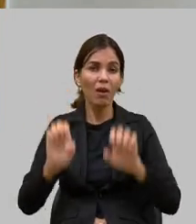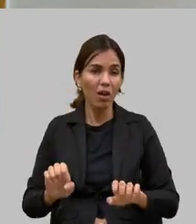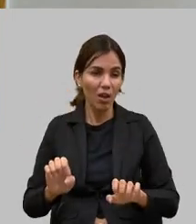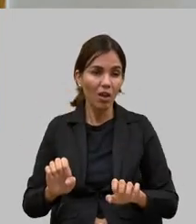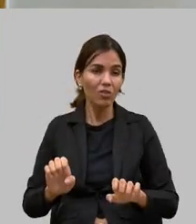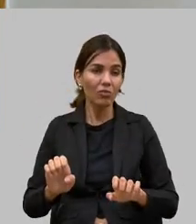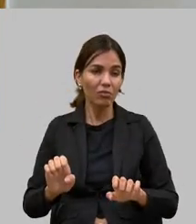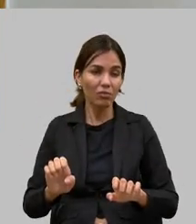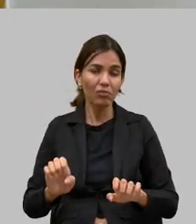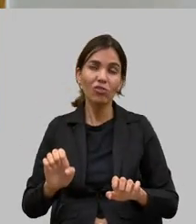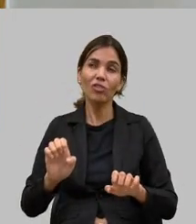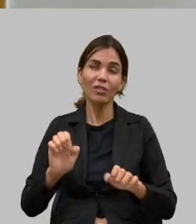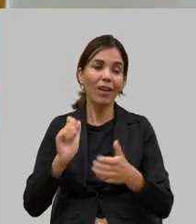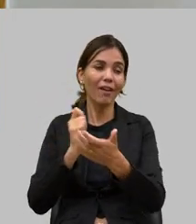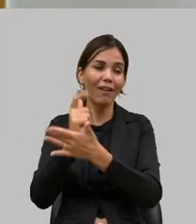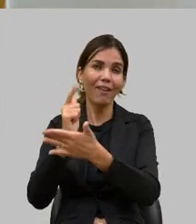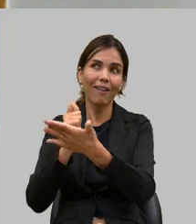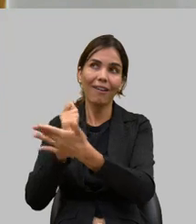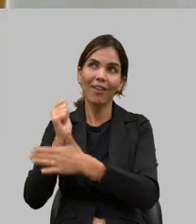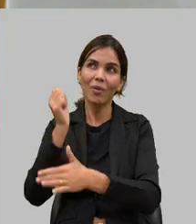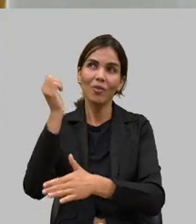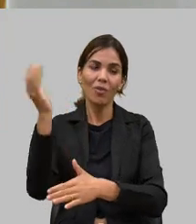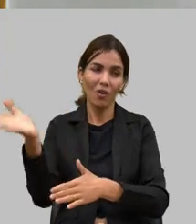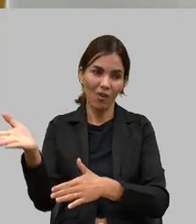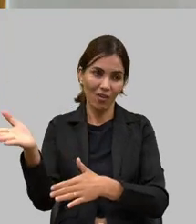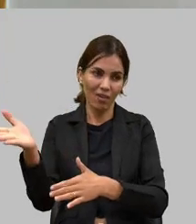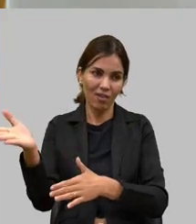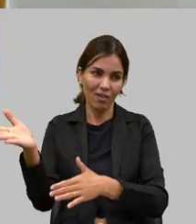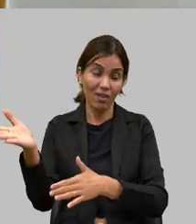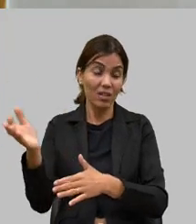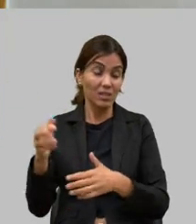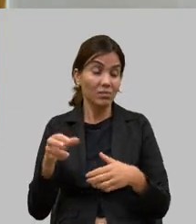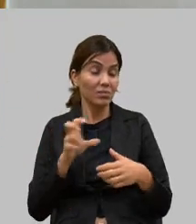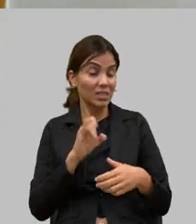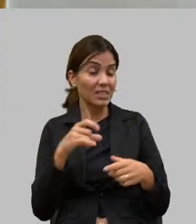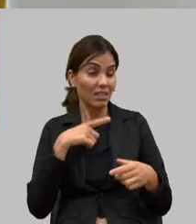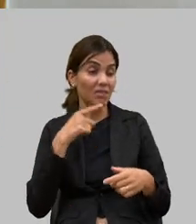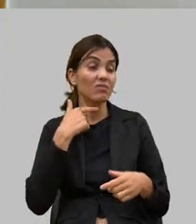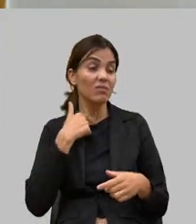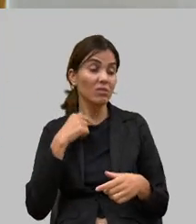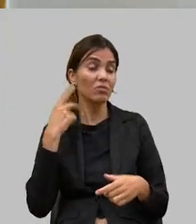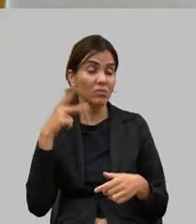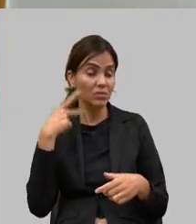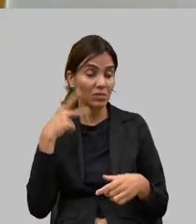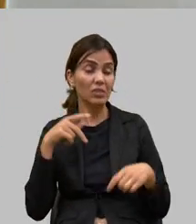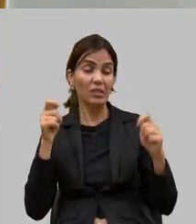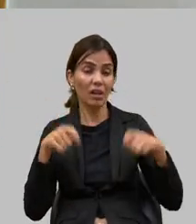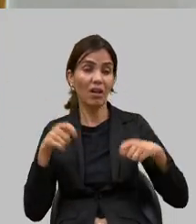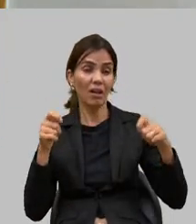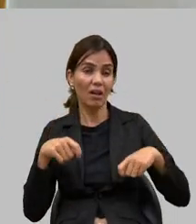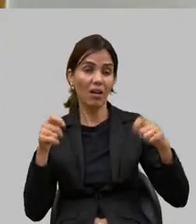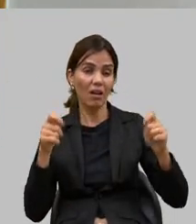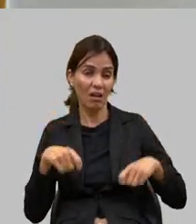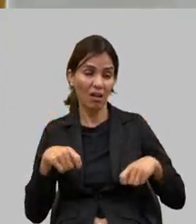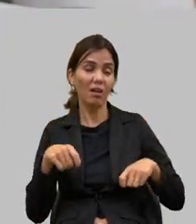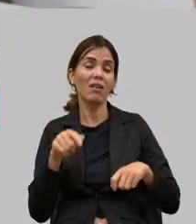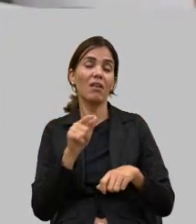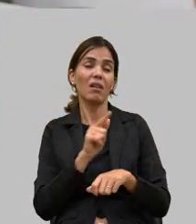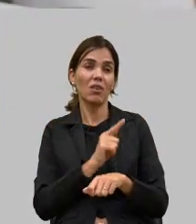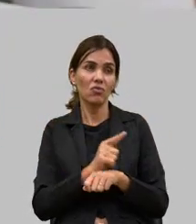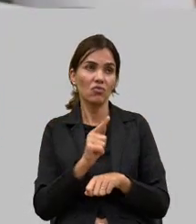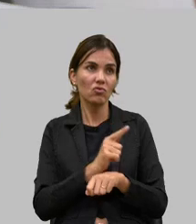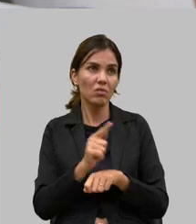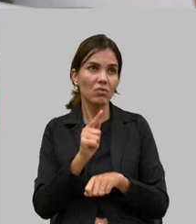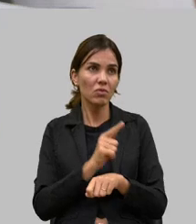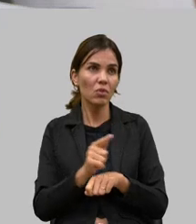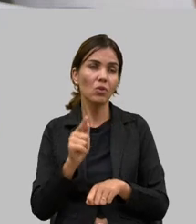lácteos então nós sabemos que quando existe vontade política é possível ao gestor olhar